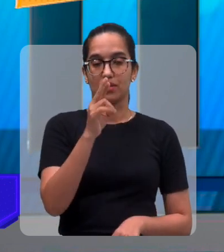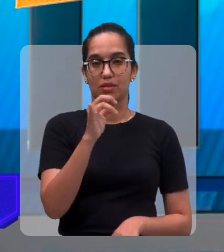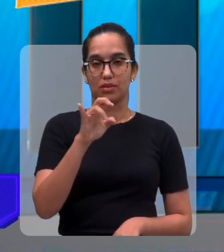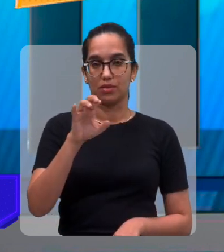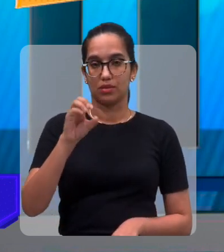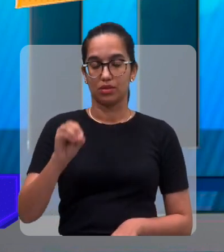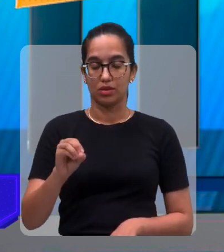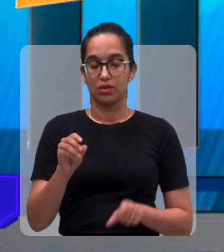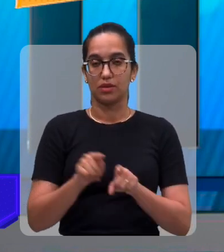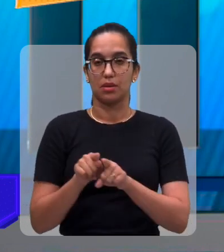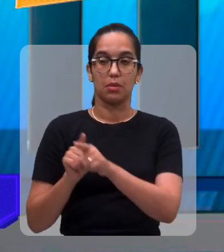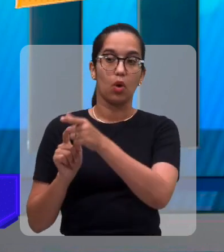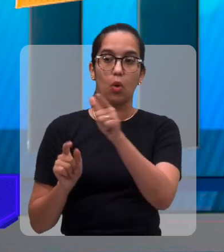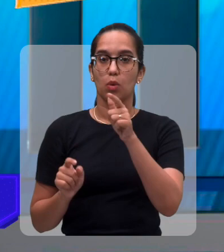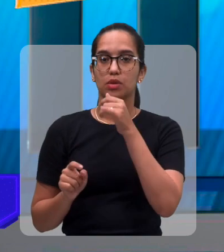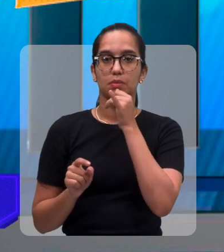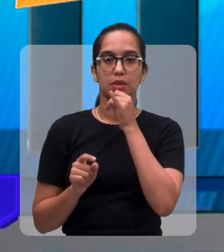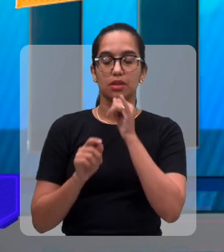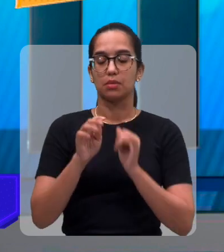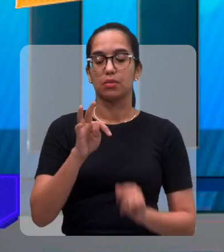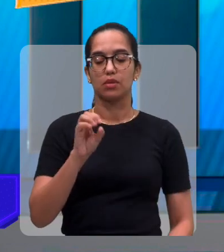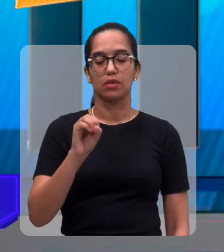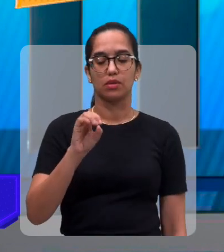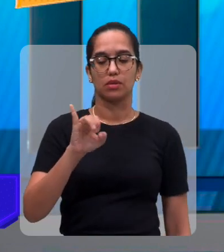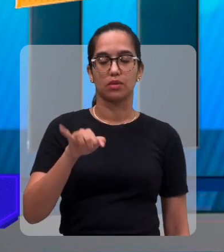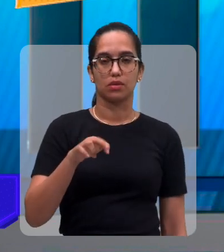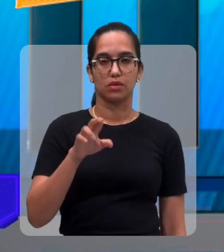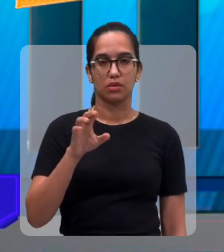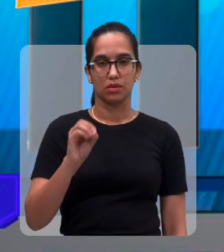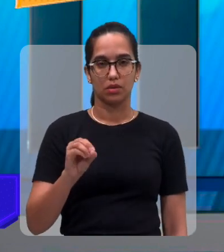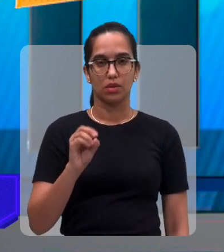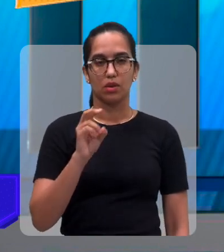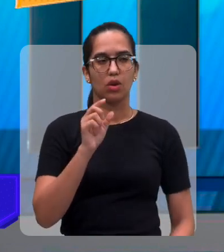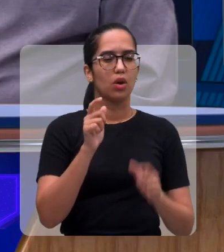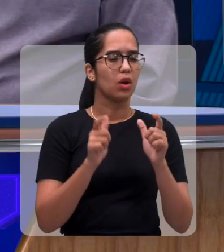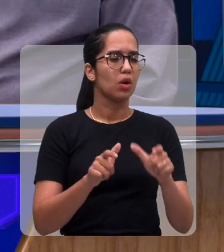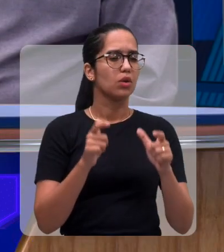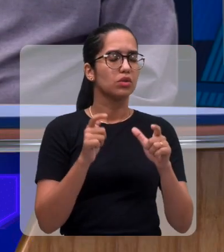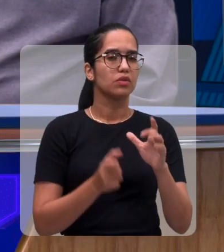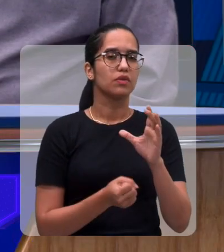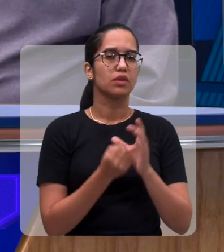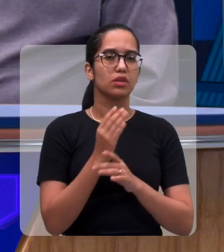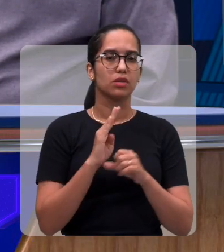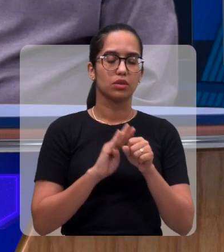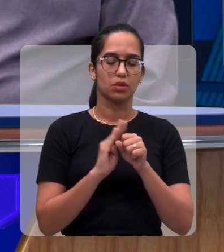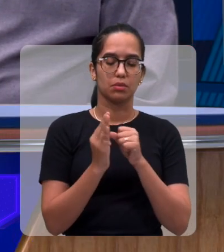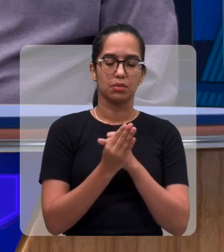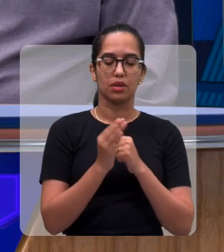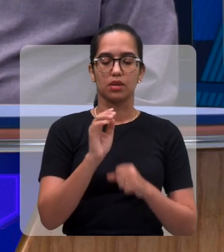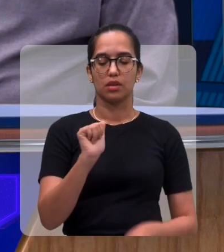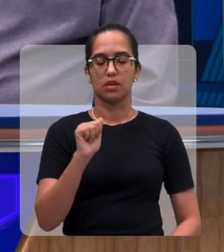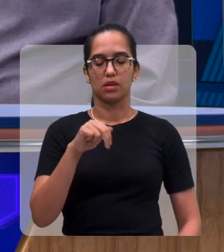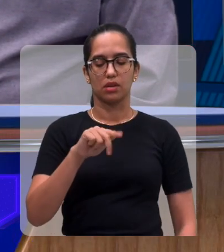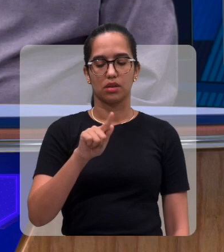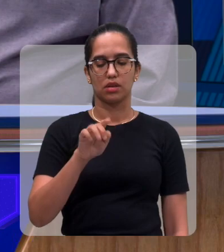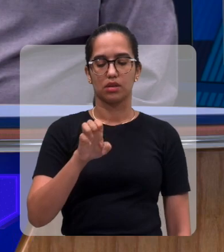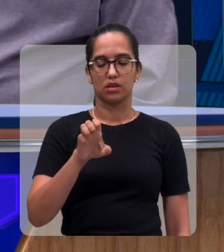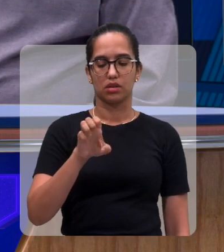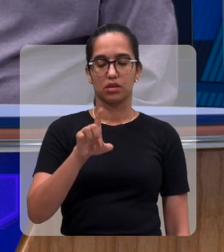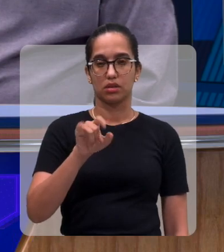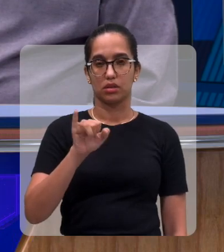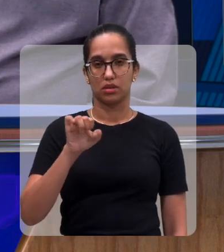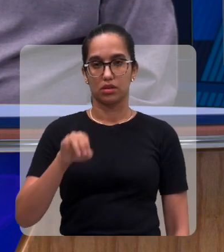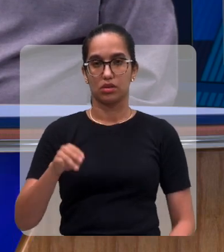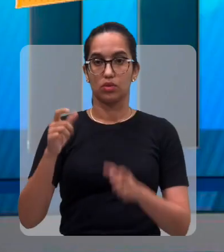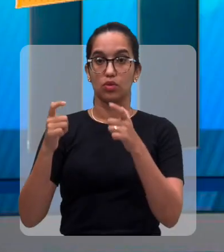Outras pessoas que estão lá, como o Toninho, vai acontecer aonde, Luiz? Lá no bairro Angelim, no espaço Regia